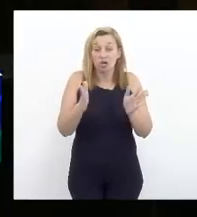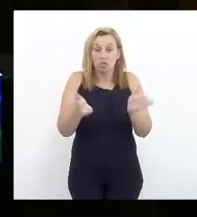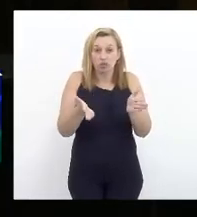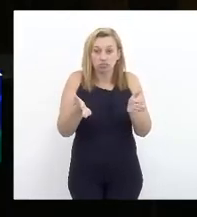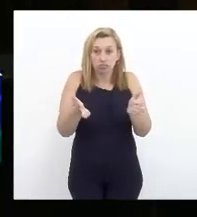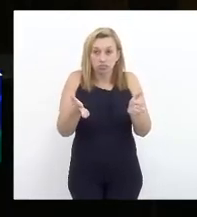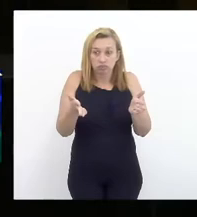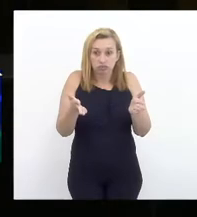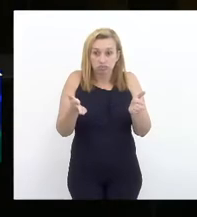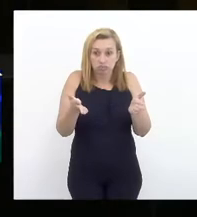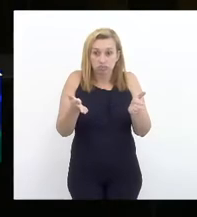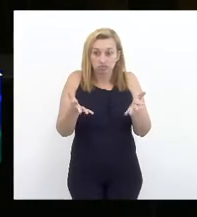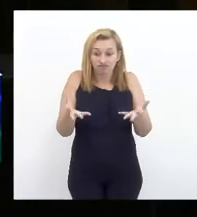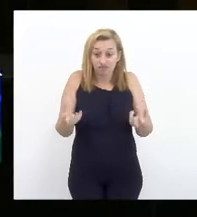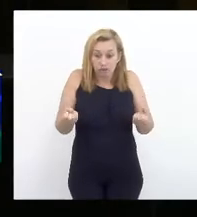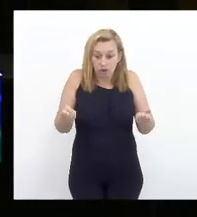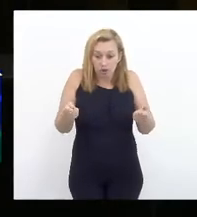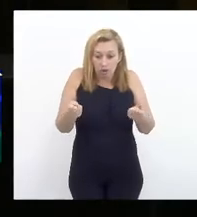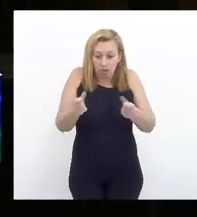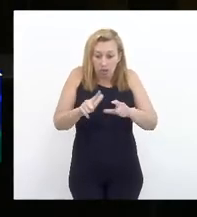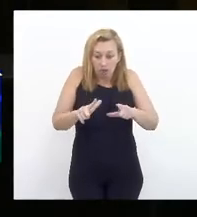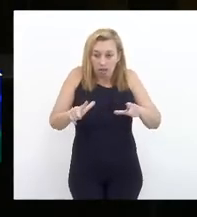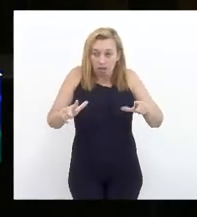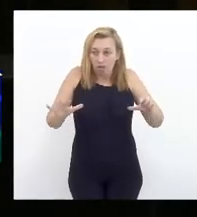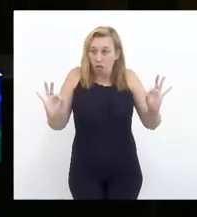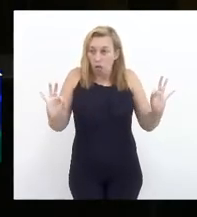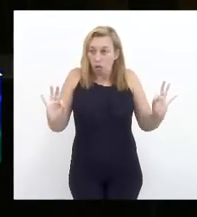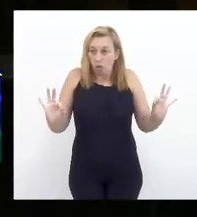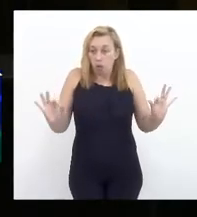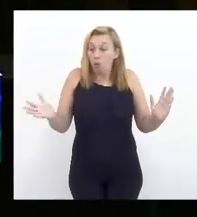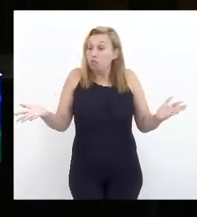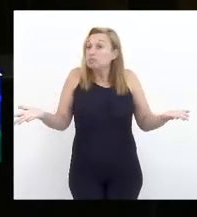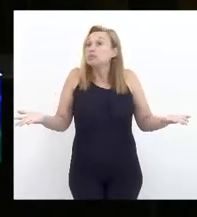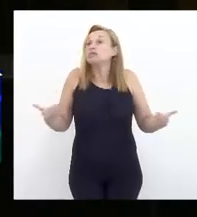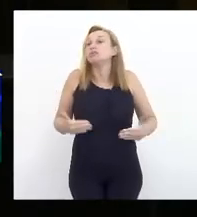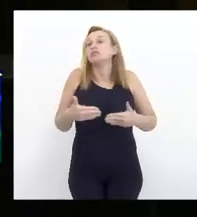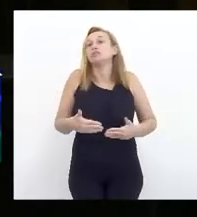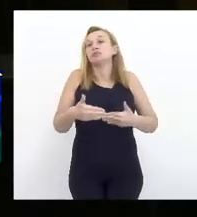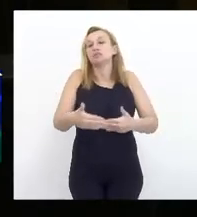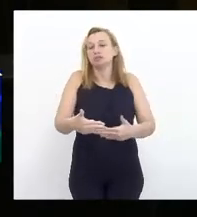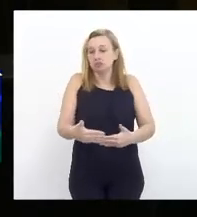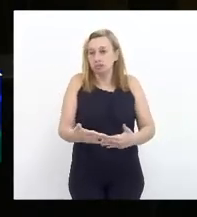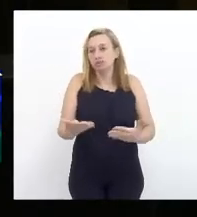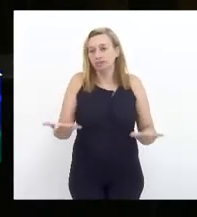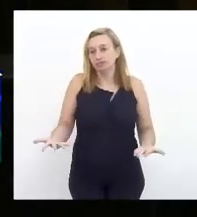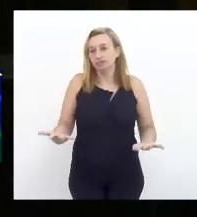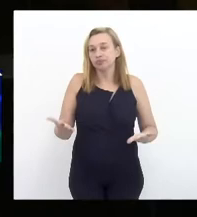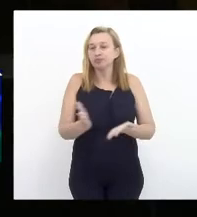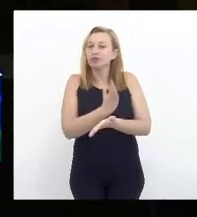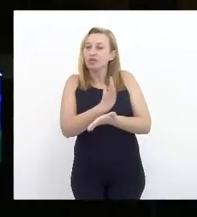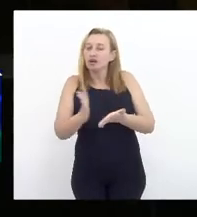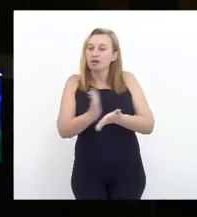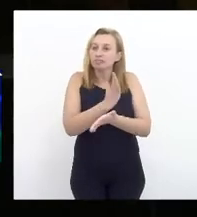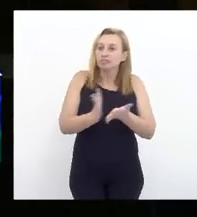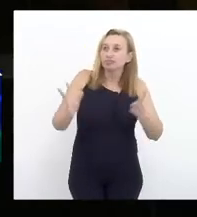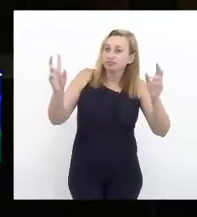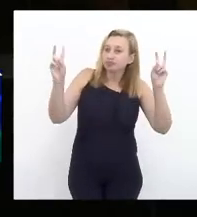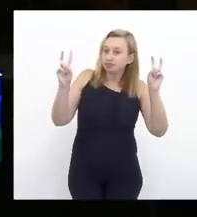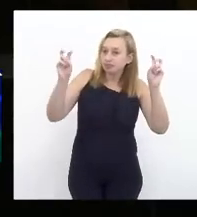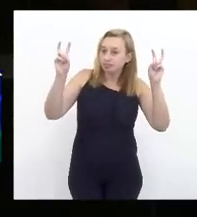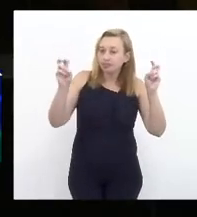não se recebeu nada. Então, se avançou em algumas questões,